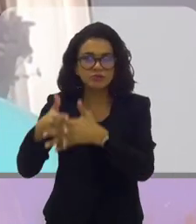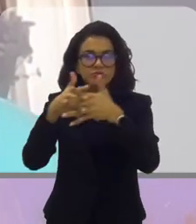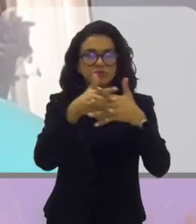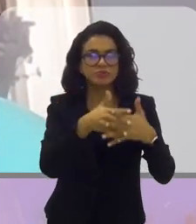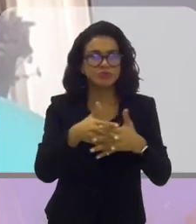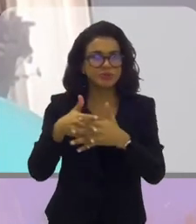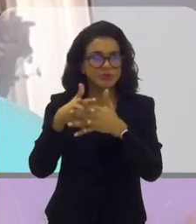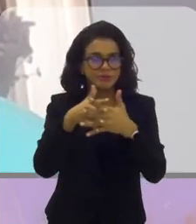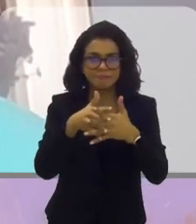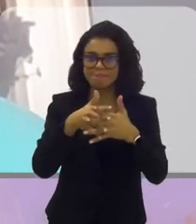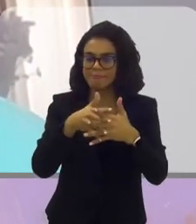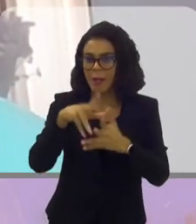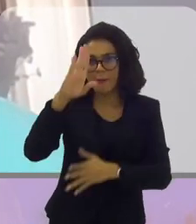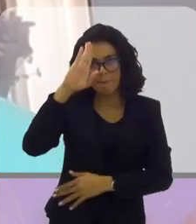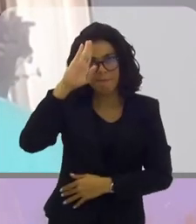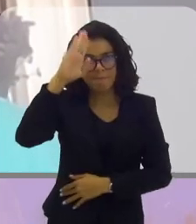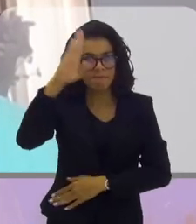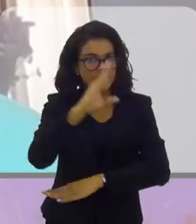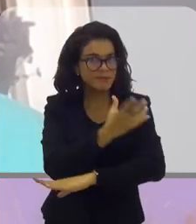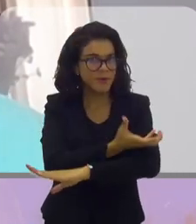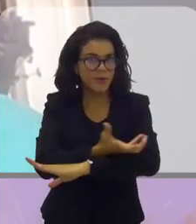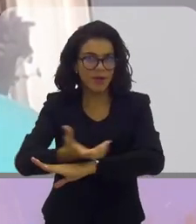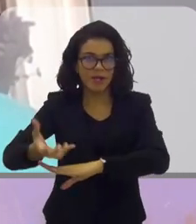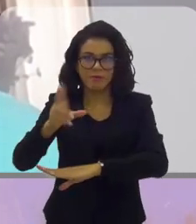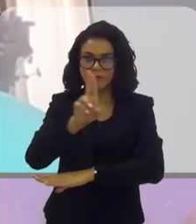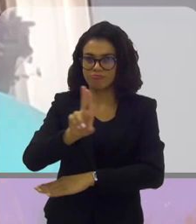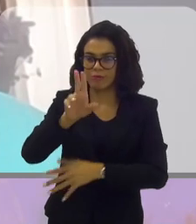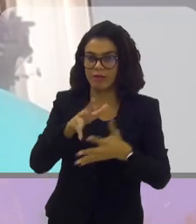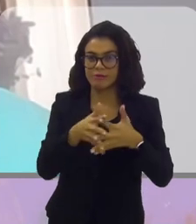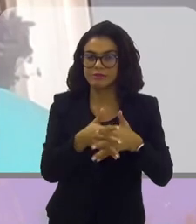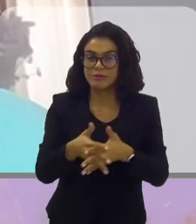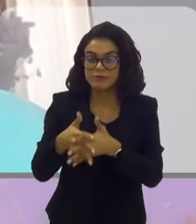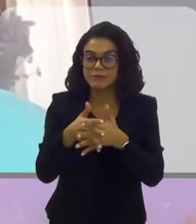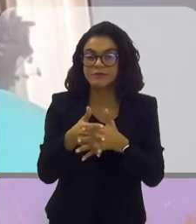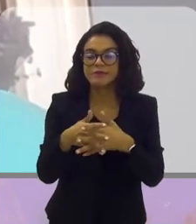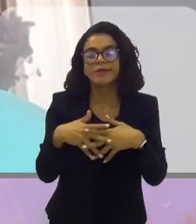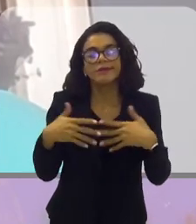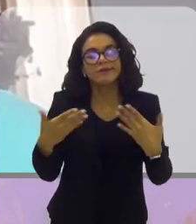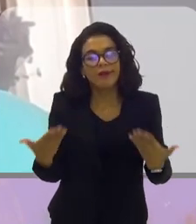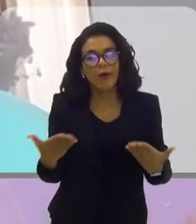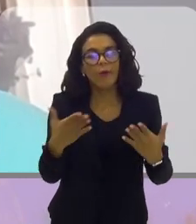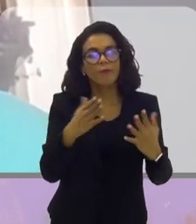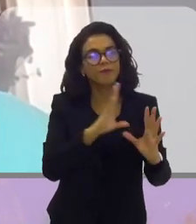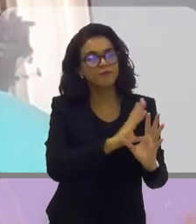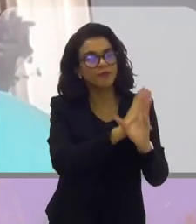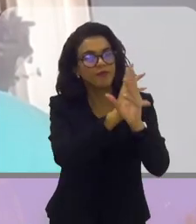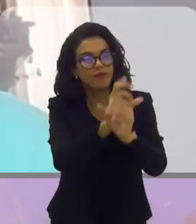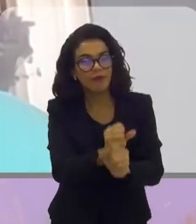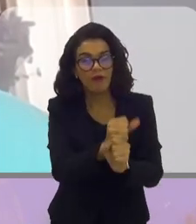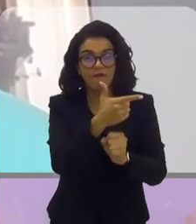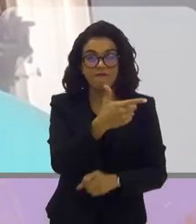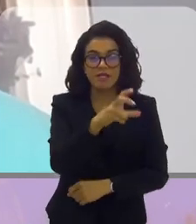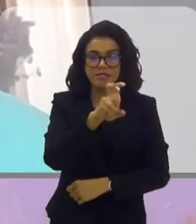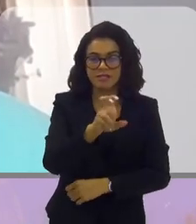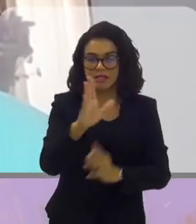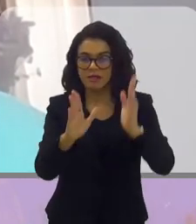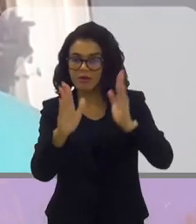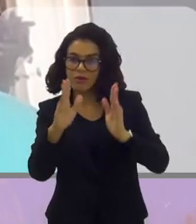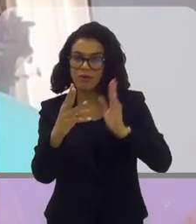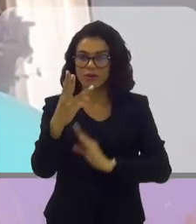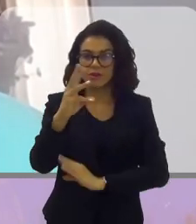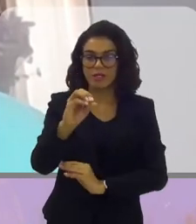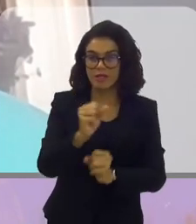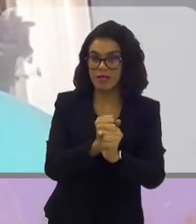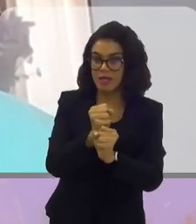é a principal grama ainda usada hoje. Então, digamos que nos últimos 25, 30 anos, os gramados